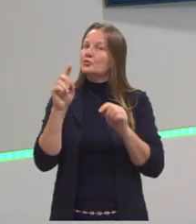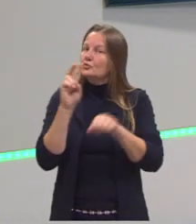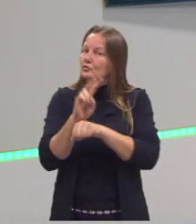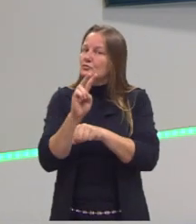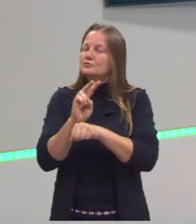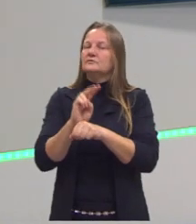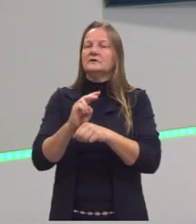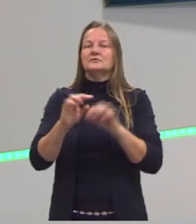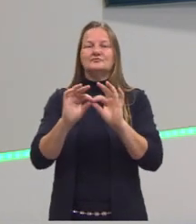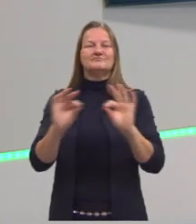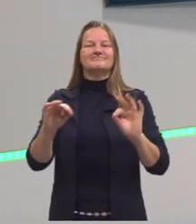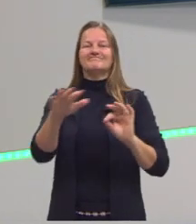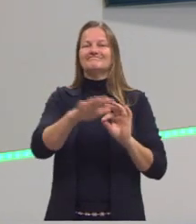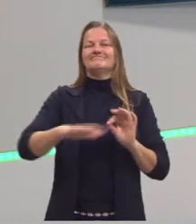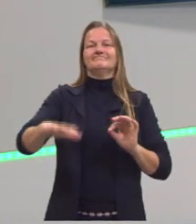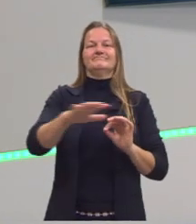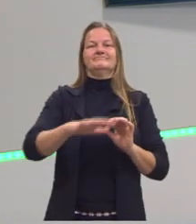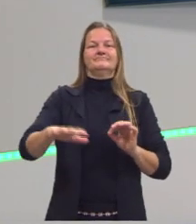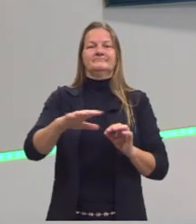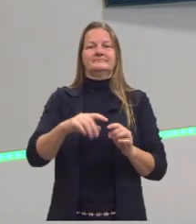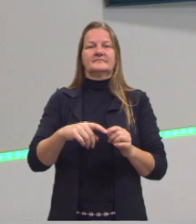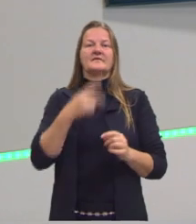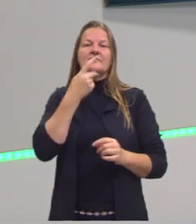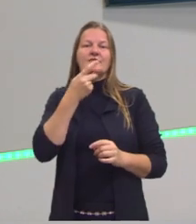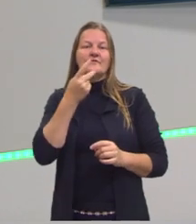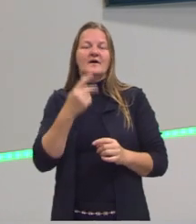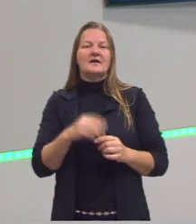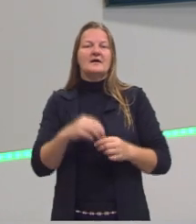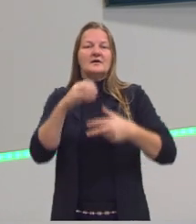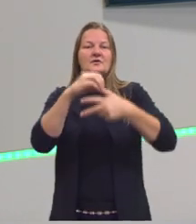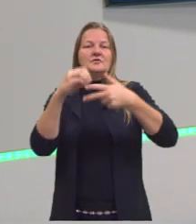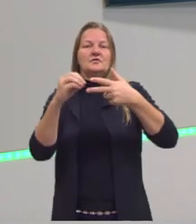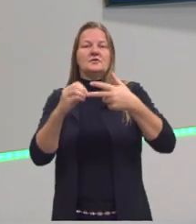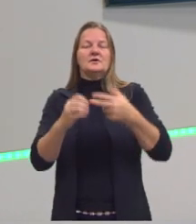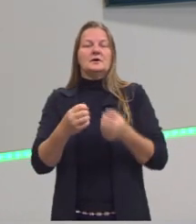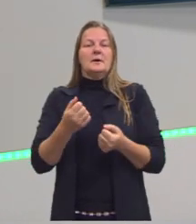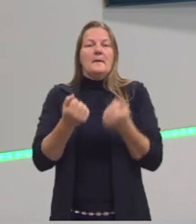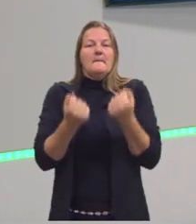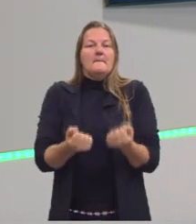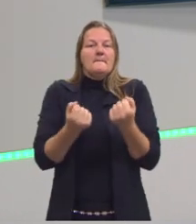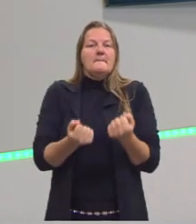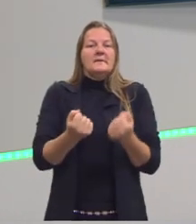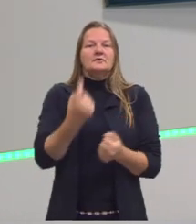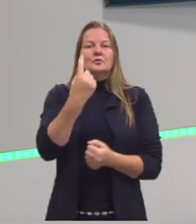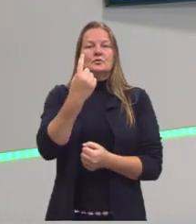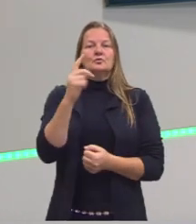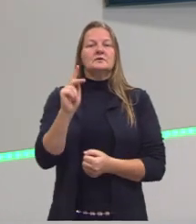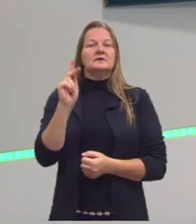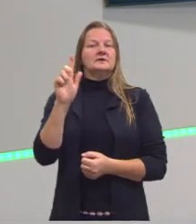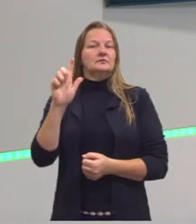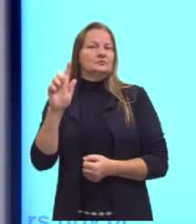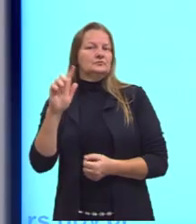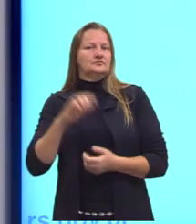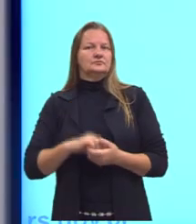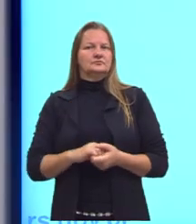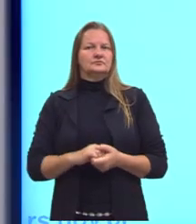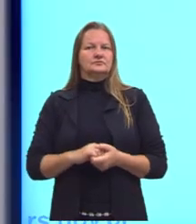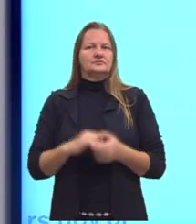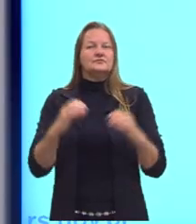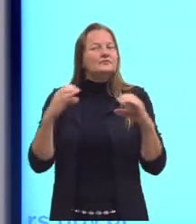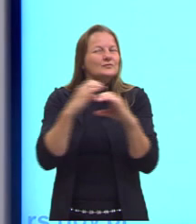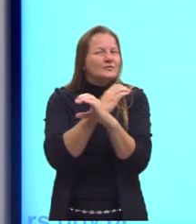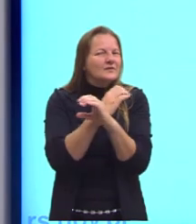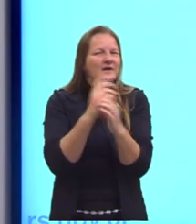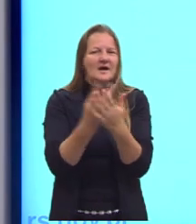de senso comum. Então, a gente costuma falar, esse pacote de feijão aqui tem peso de um quilograma. Não está totalmente